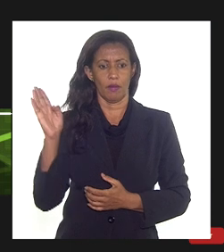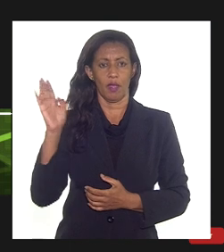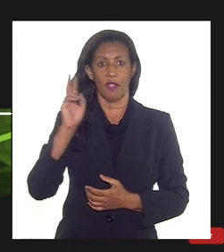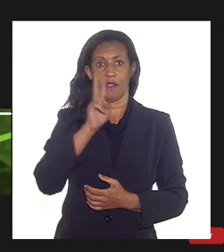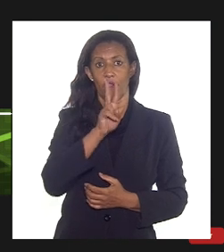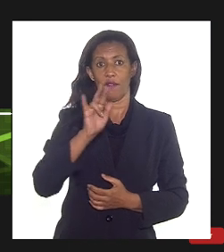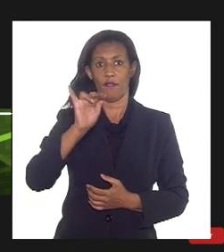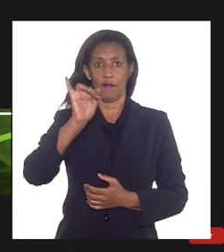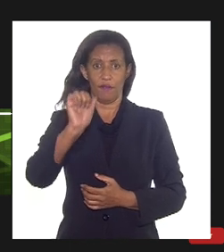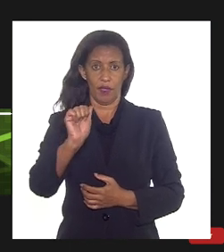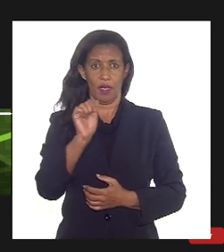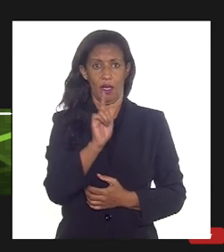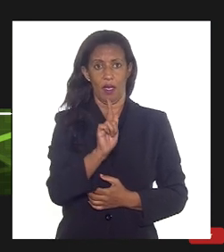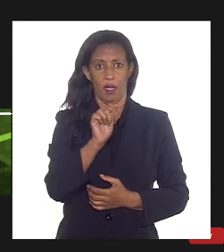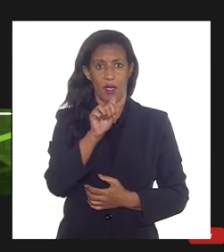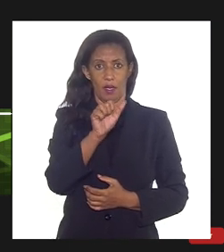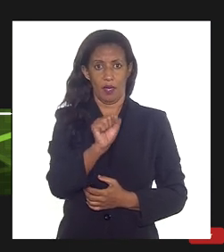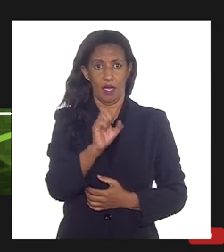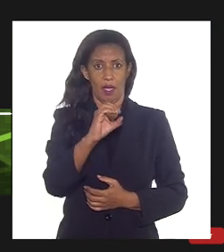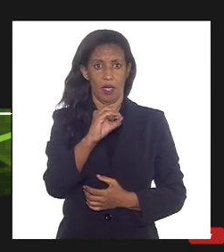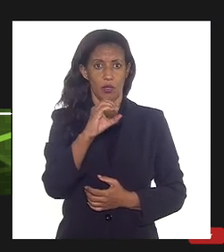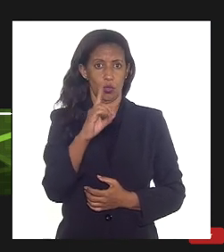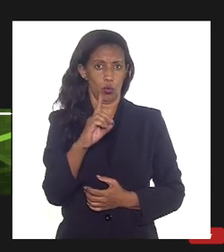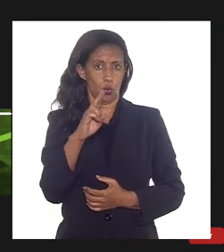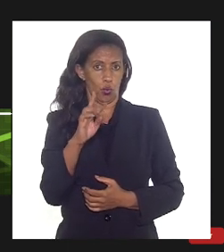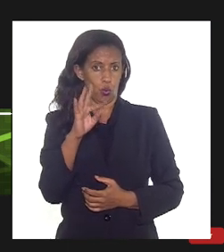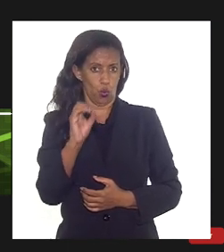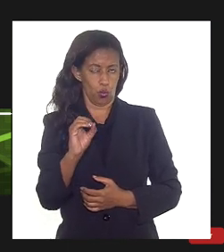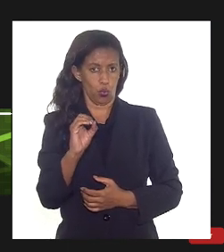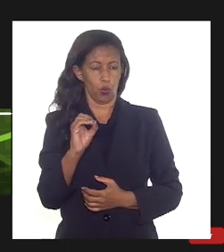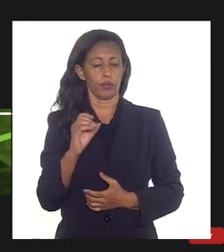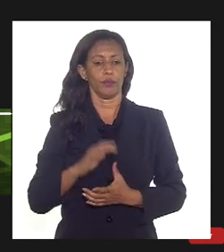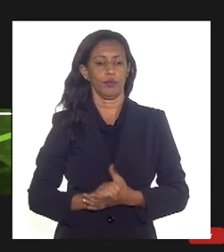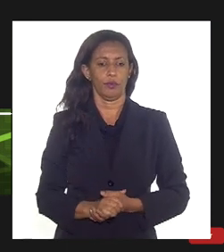a Petrobras reduziu a importação da Bolívia de 30 para 20 milhões